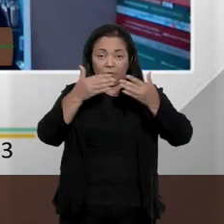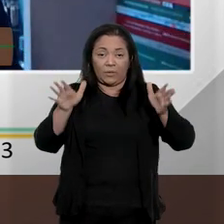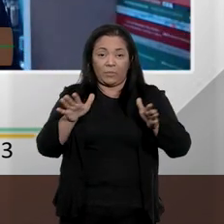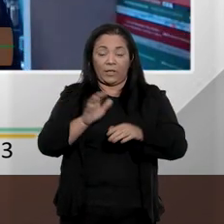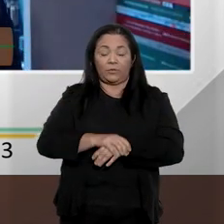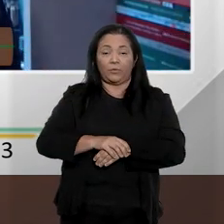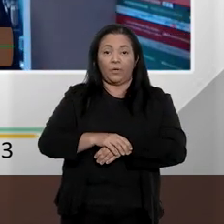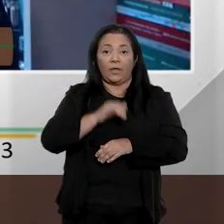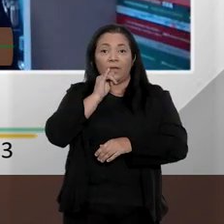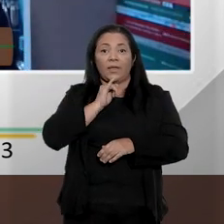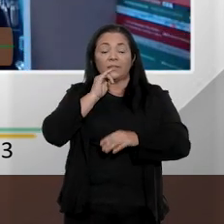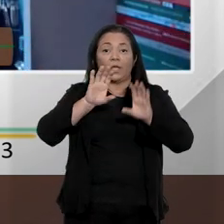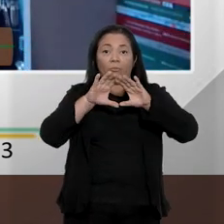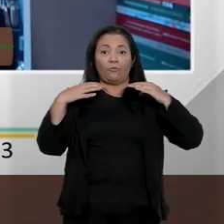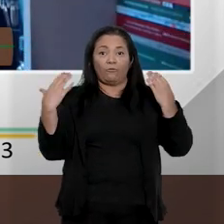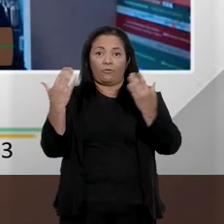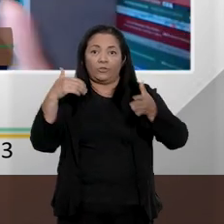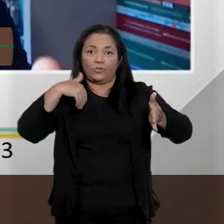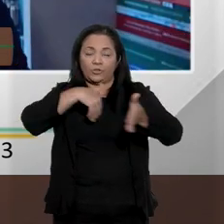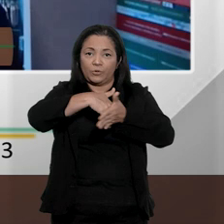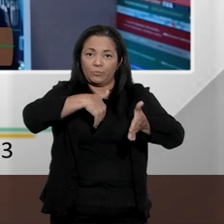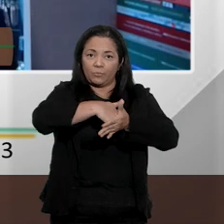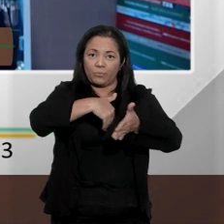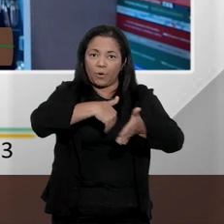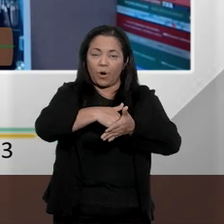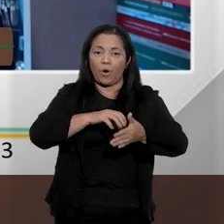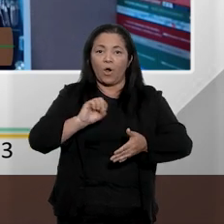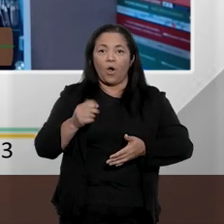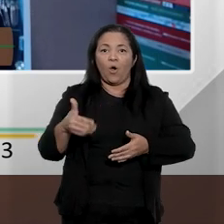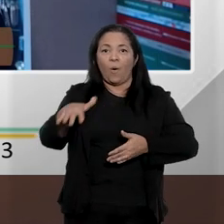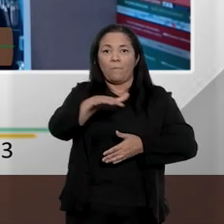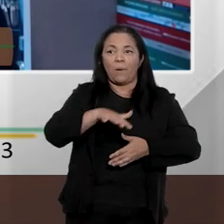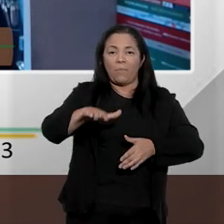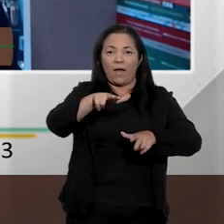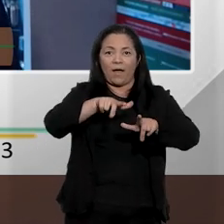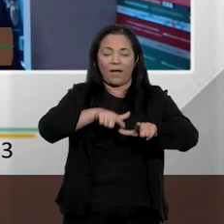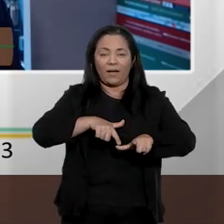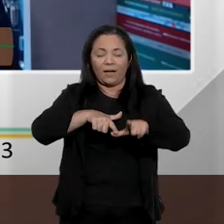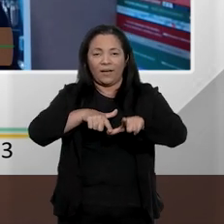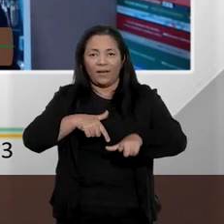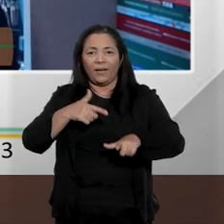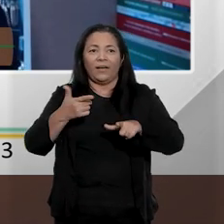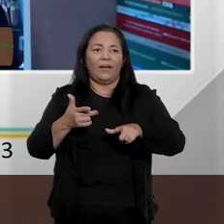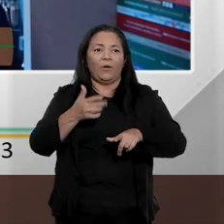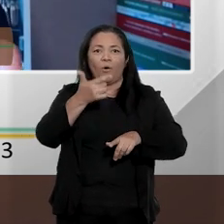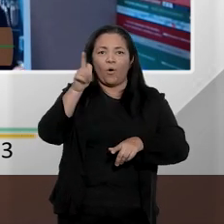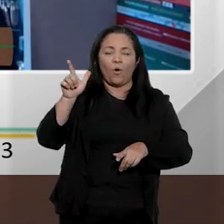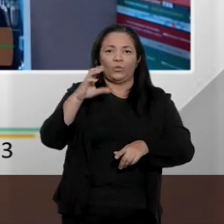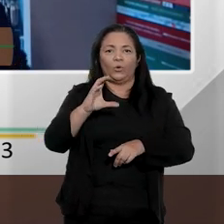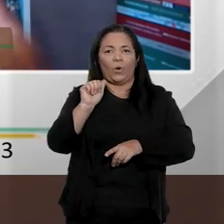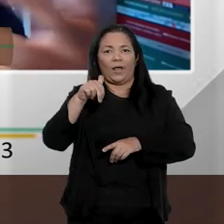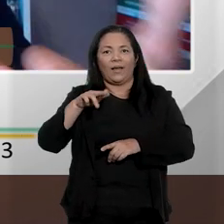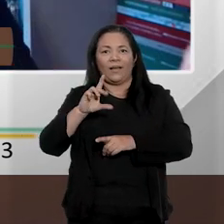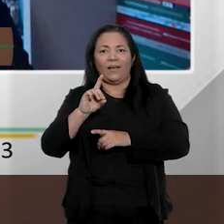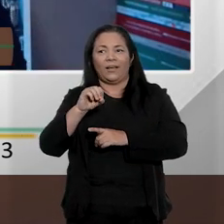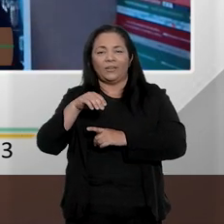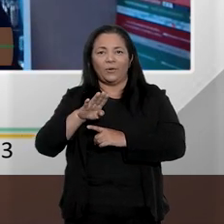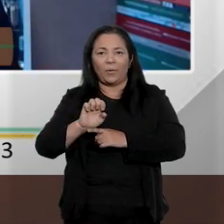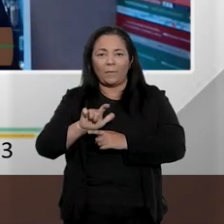Fábio mencionou, como num estádio de futebol, como num terreiro de candomblé, como em qualquer espaço